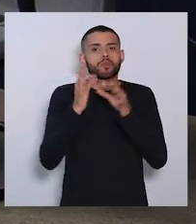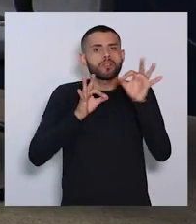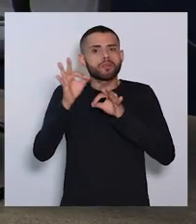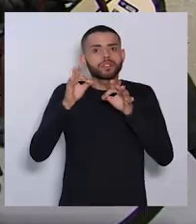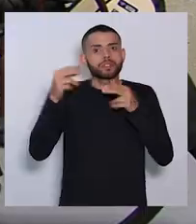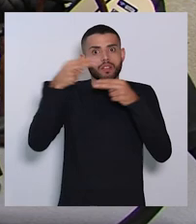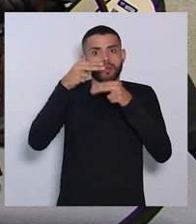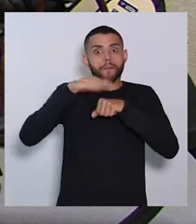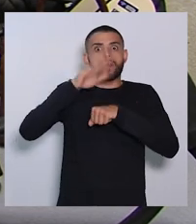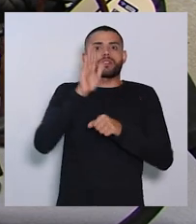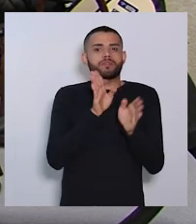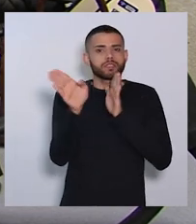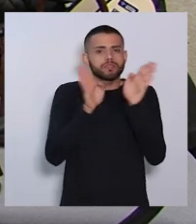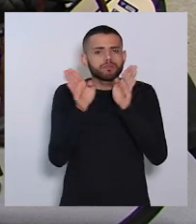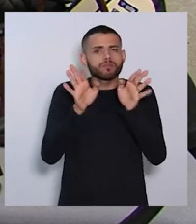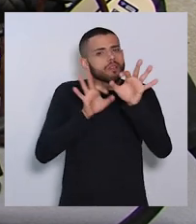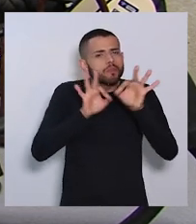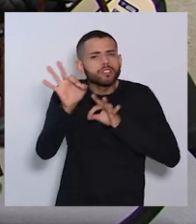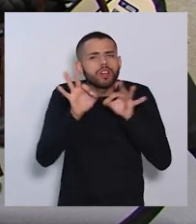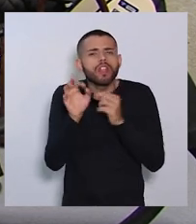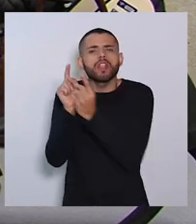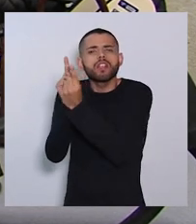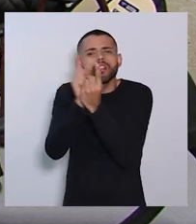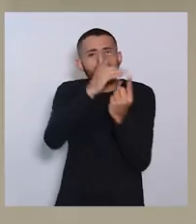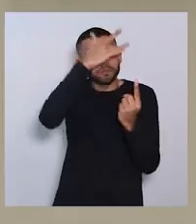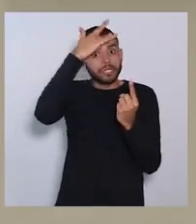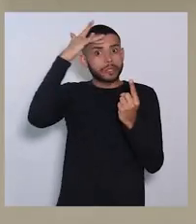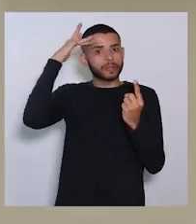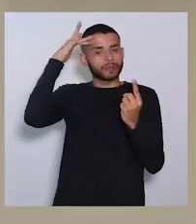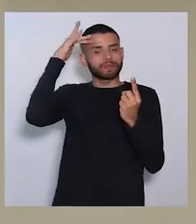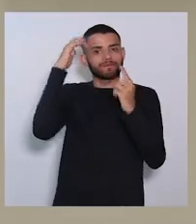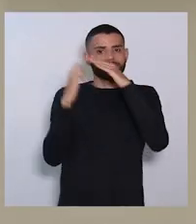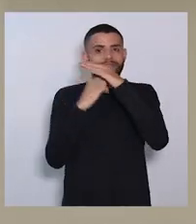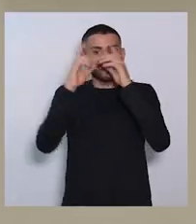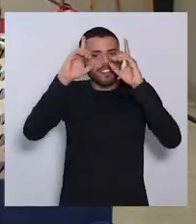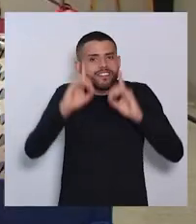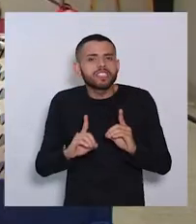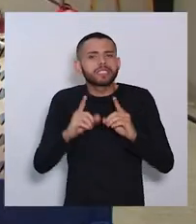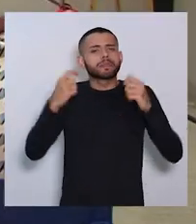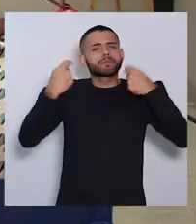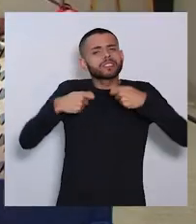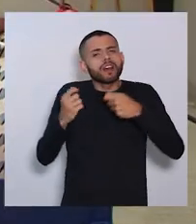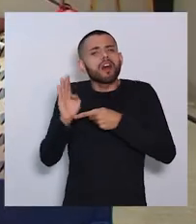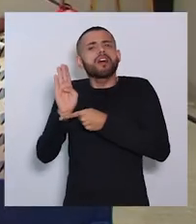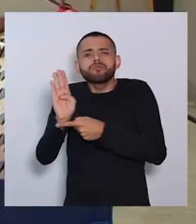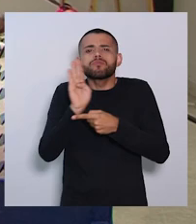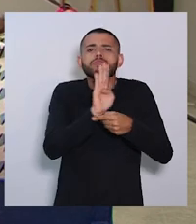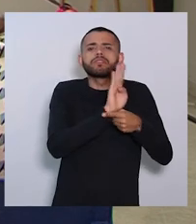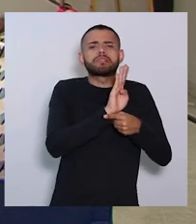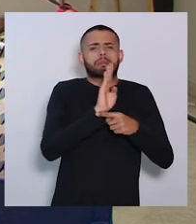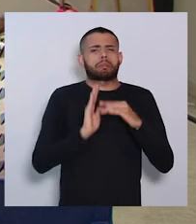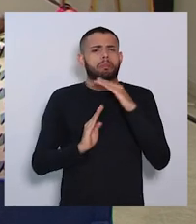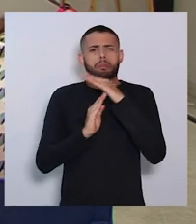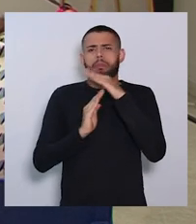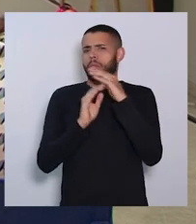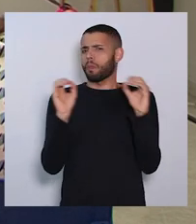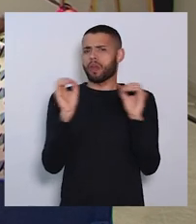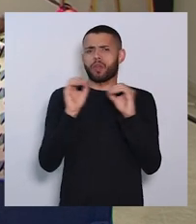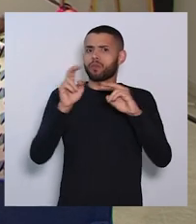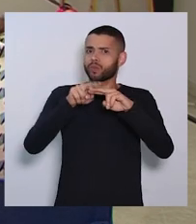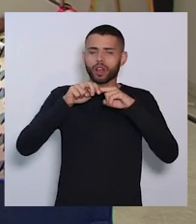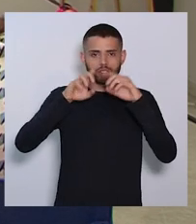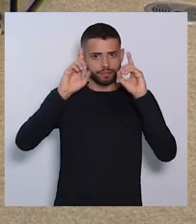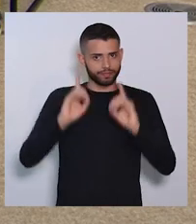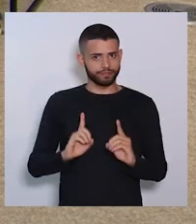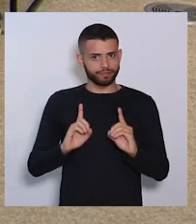Acessível. Um projeto para atender empreendedores com deficiência que precisam de auxílio e não se limitam por conta da sua